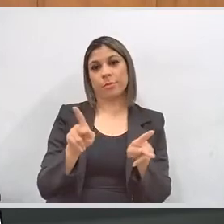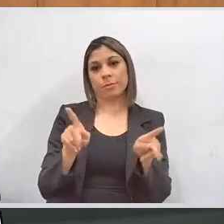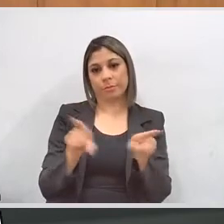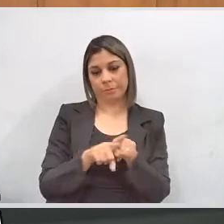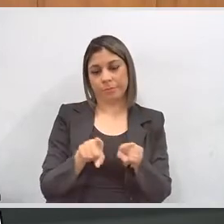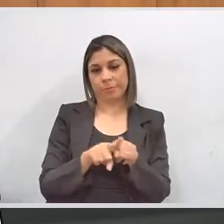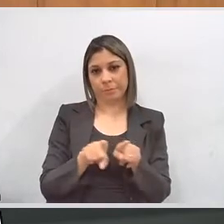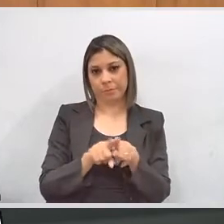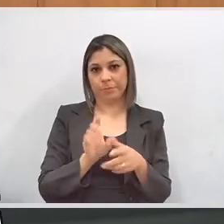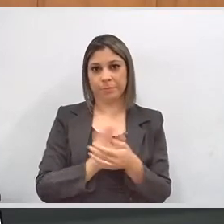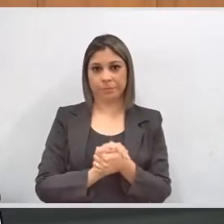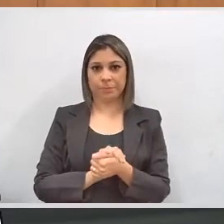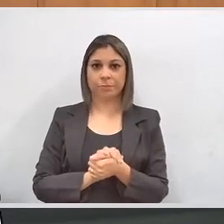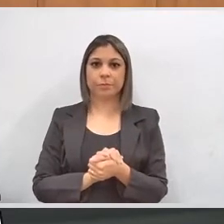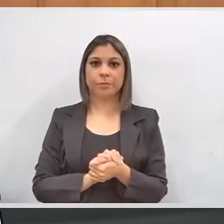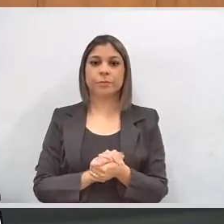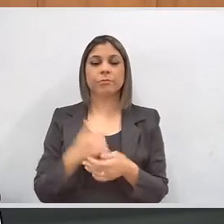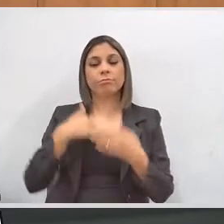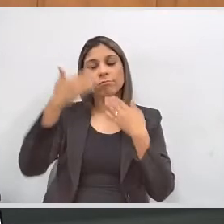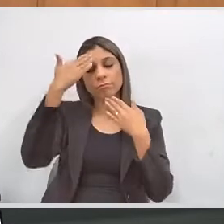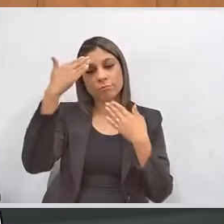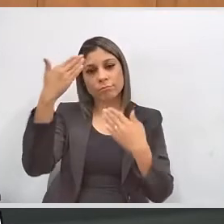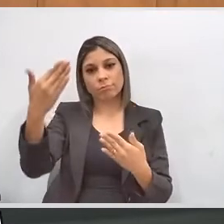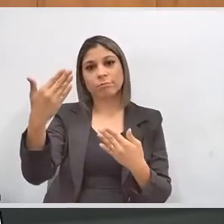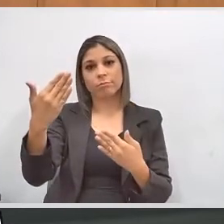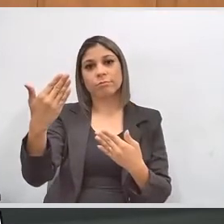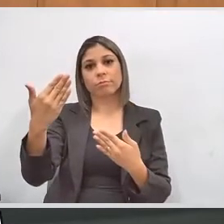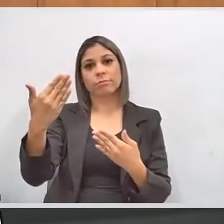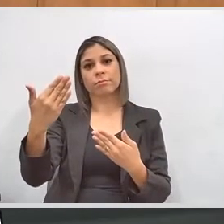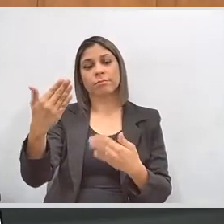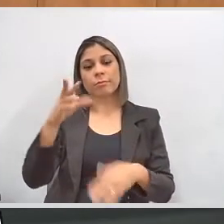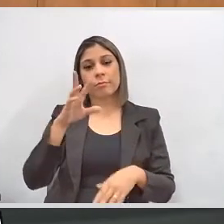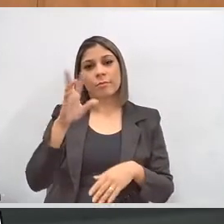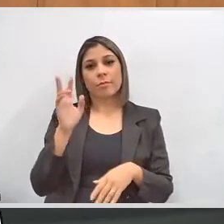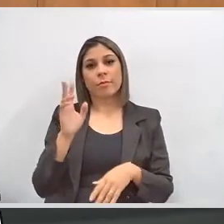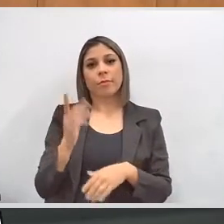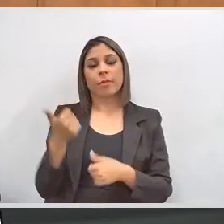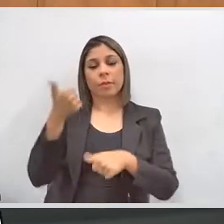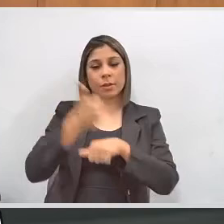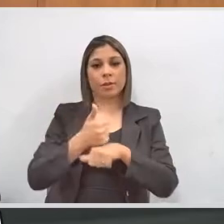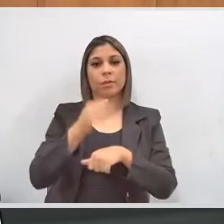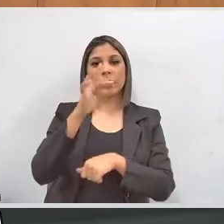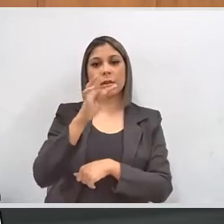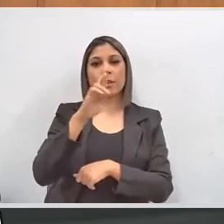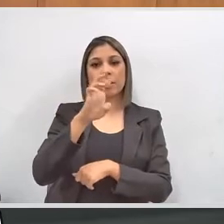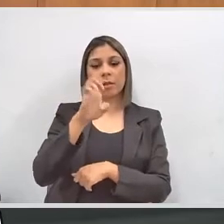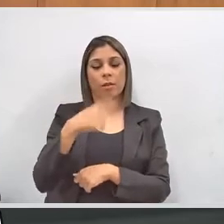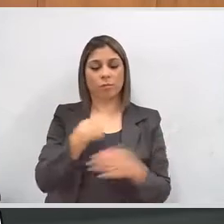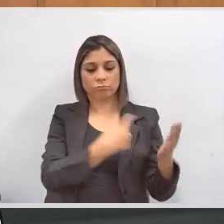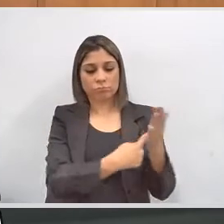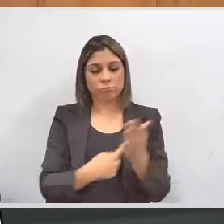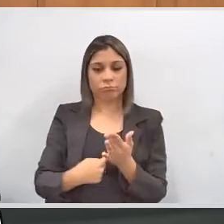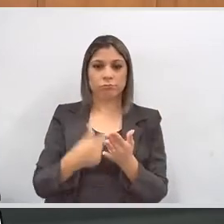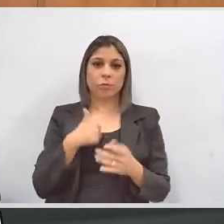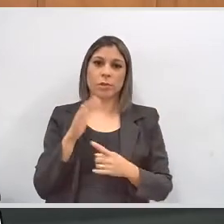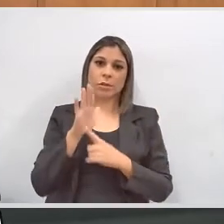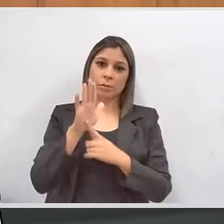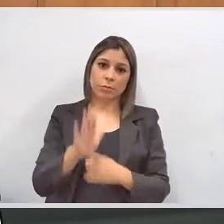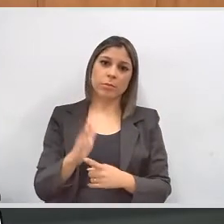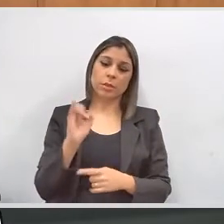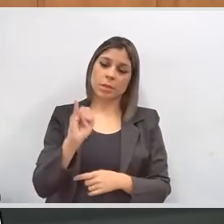exercício pleno da cidadania. Eu agradeço, então, em nome do TRE, o convite e